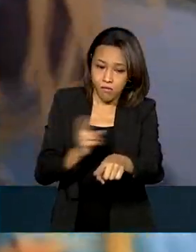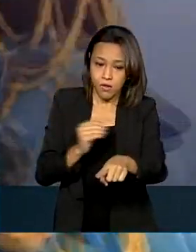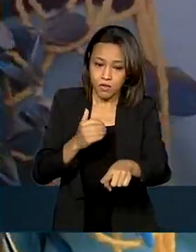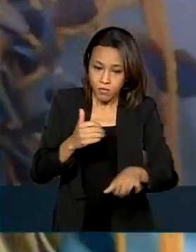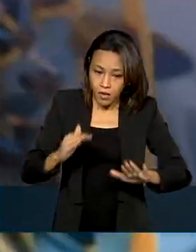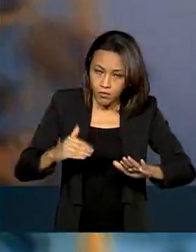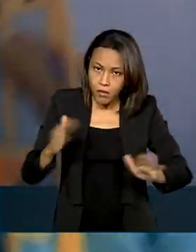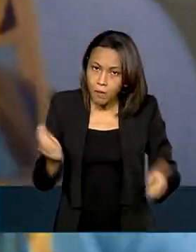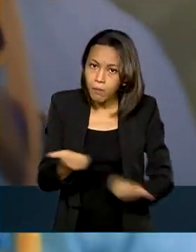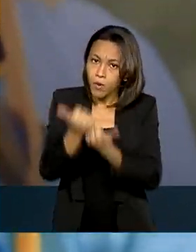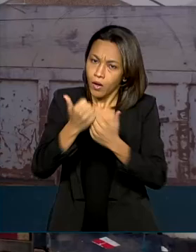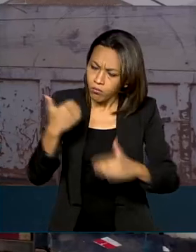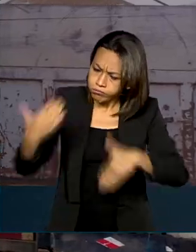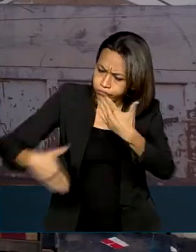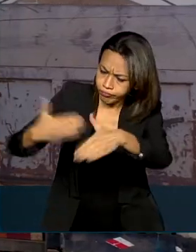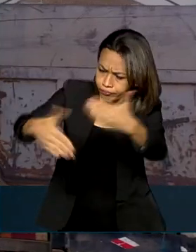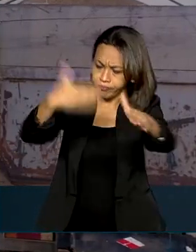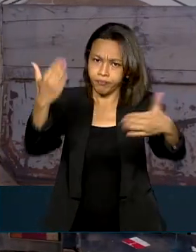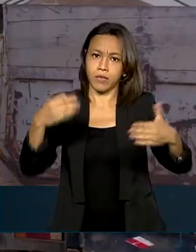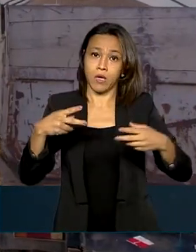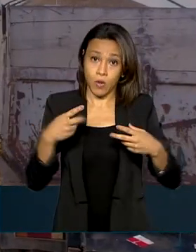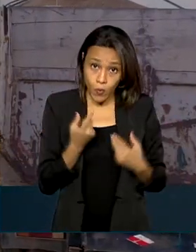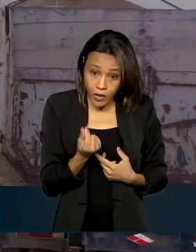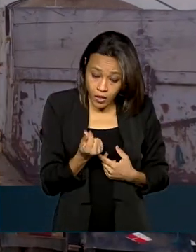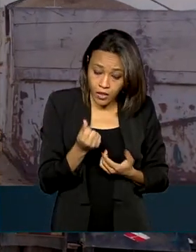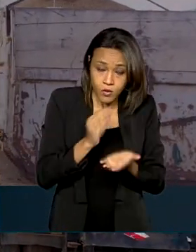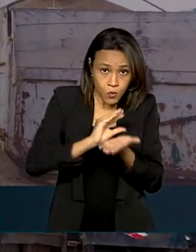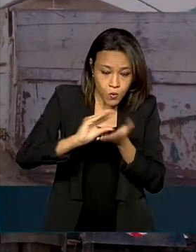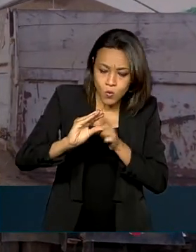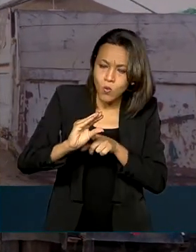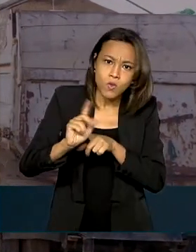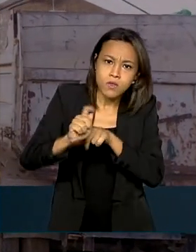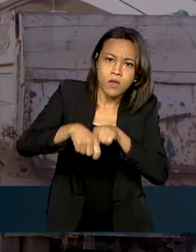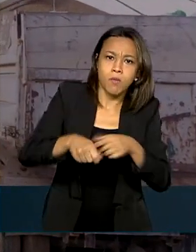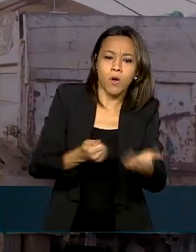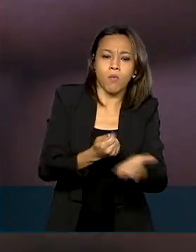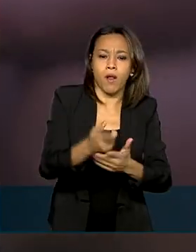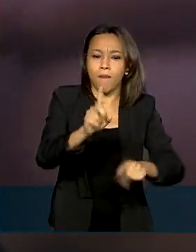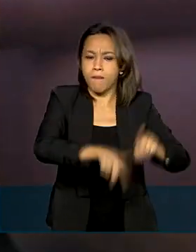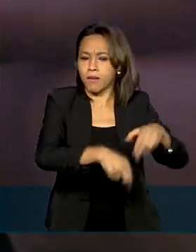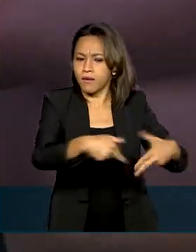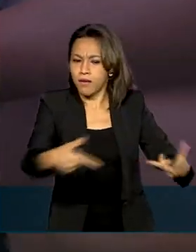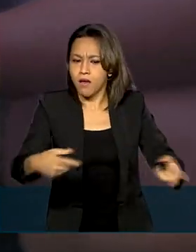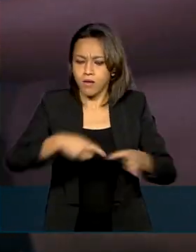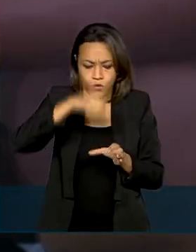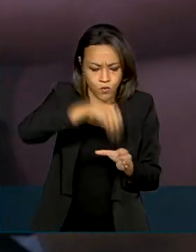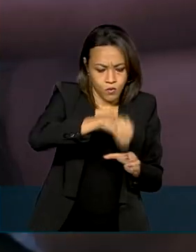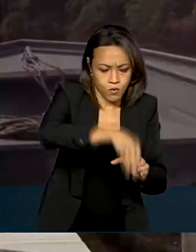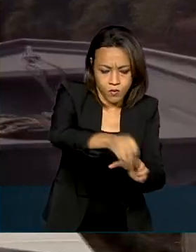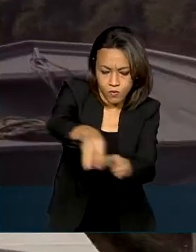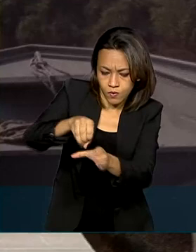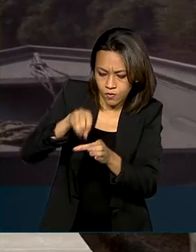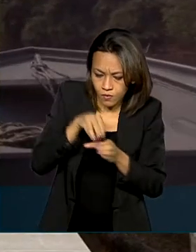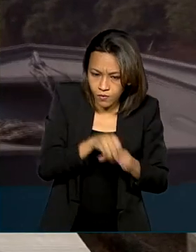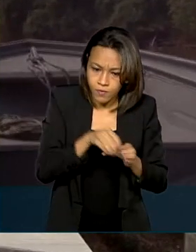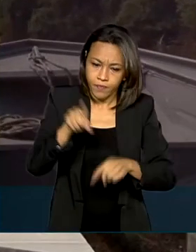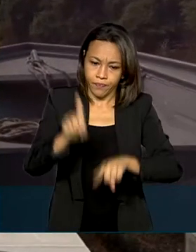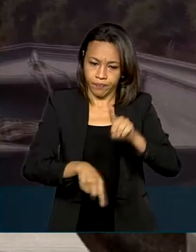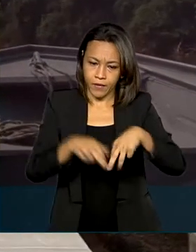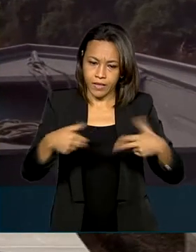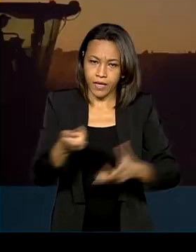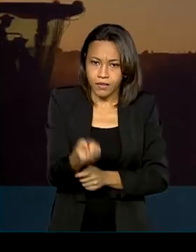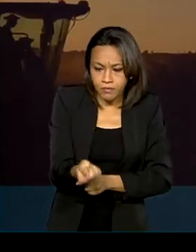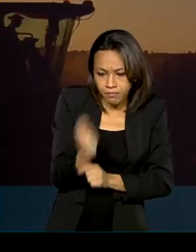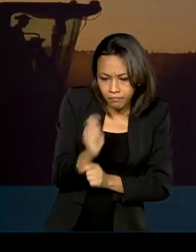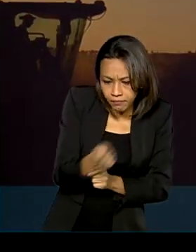dos povos indígenas. Com esse dinheiro, foi possível comprar ferramentas, mudas, sementes, materiais para